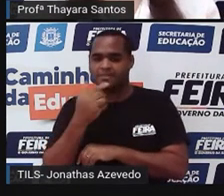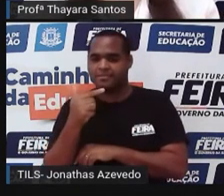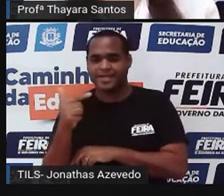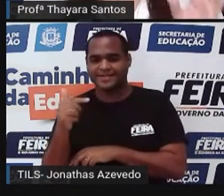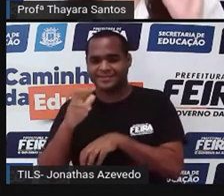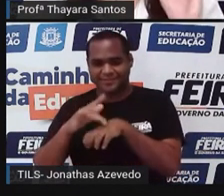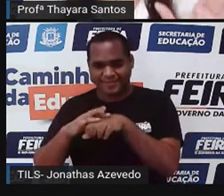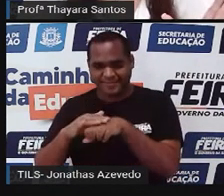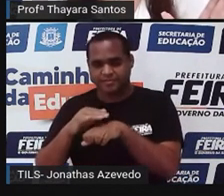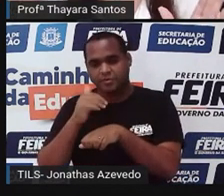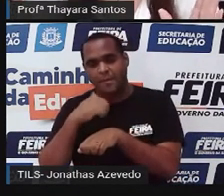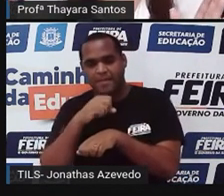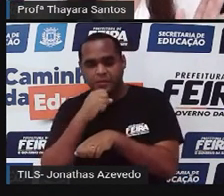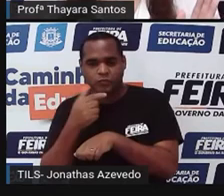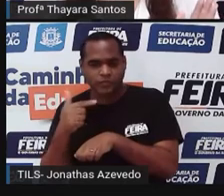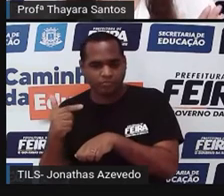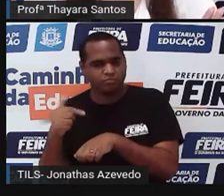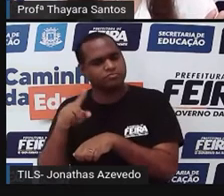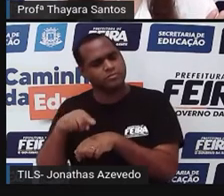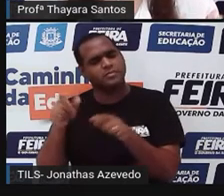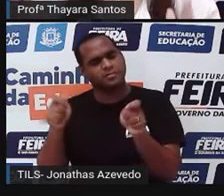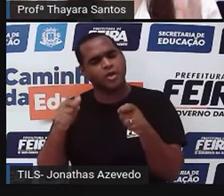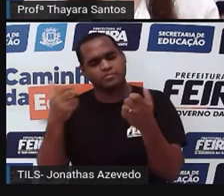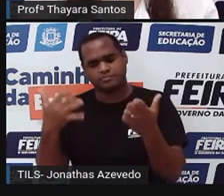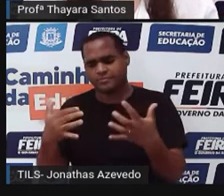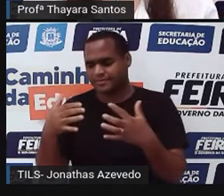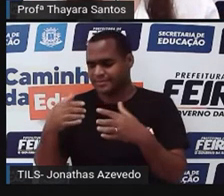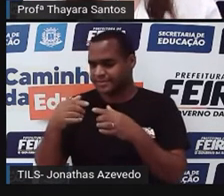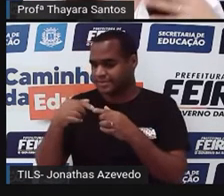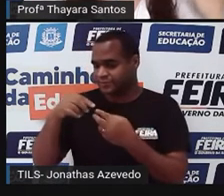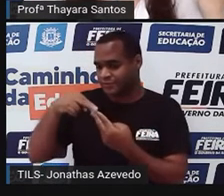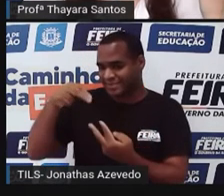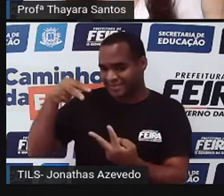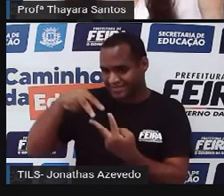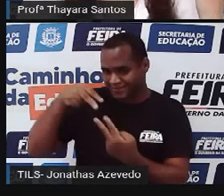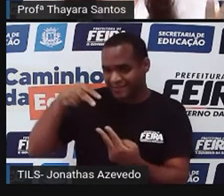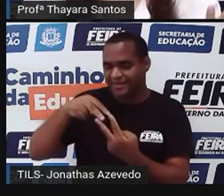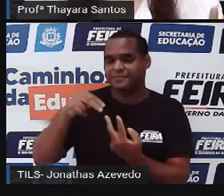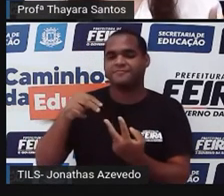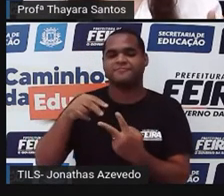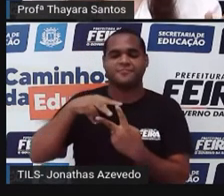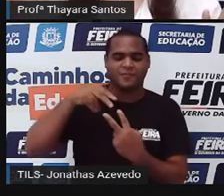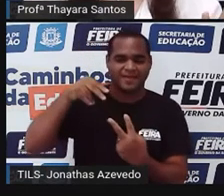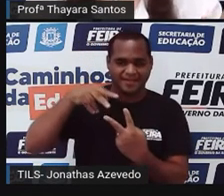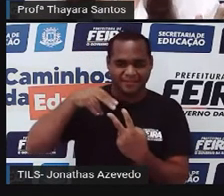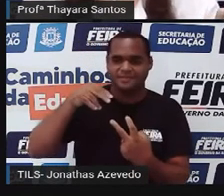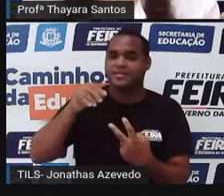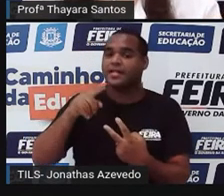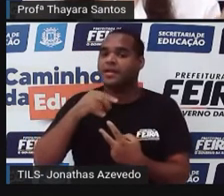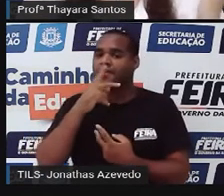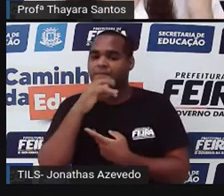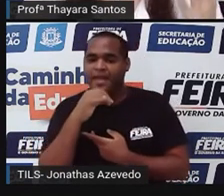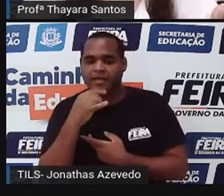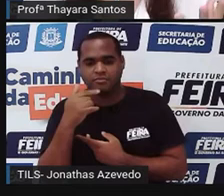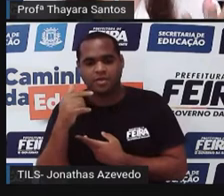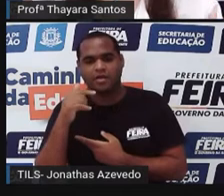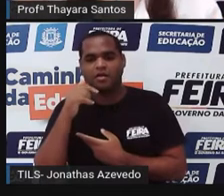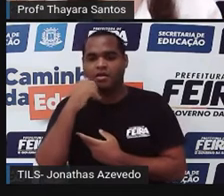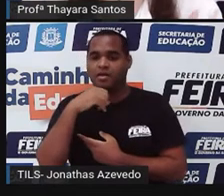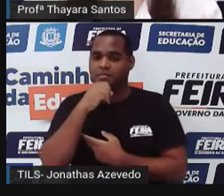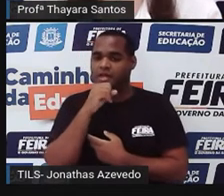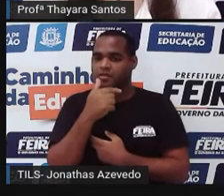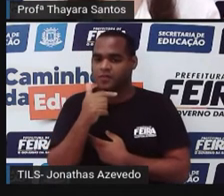tenham a doença, precisa que eles tenham aquele gene ali, né? Aquele alelo. Então, o pai não tem a doença, a mãe também não tem. Mas eles